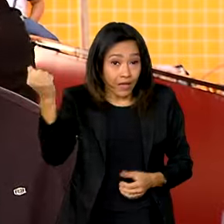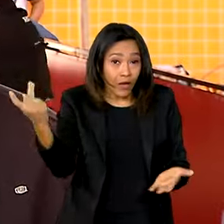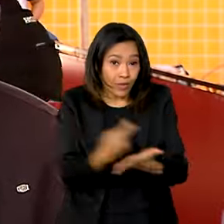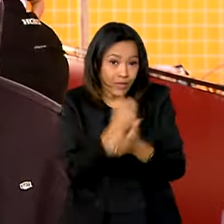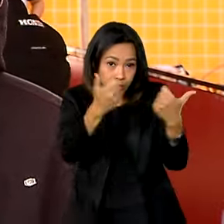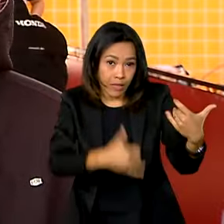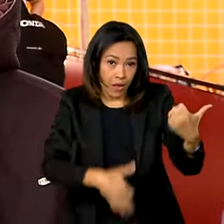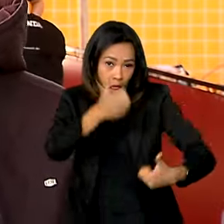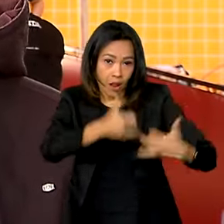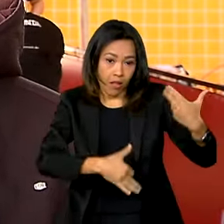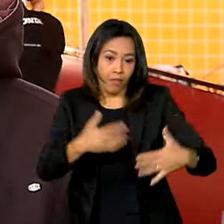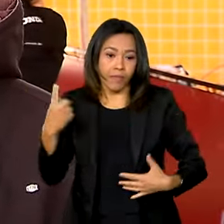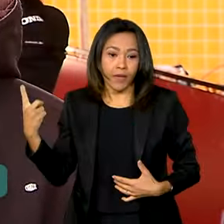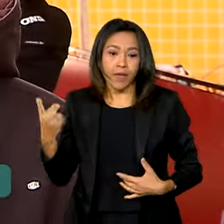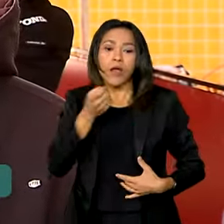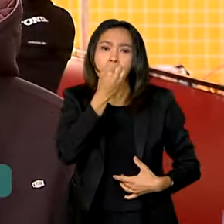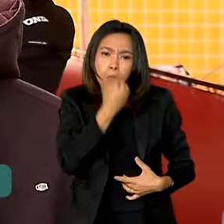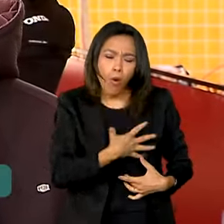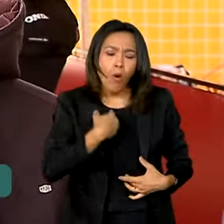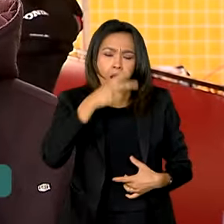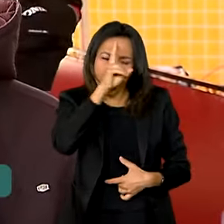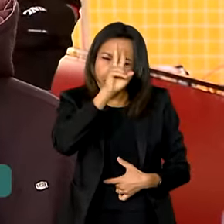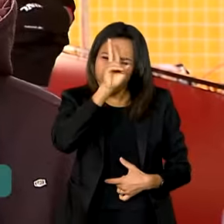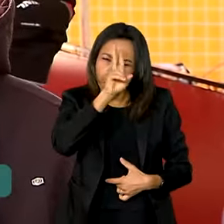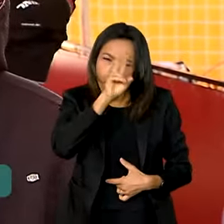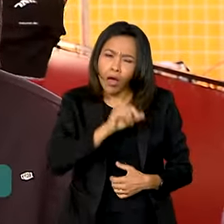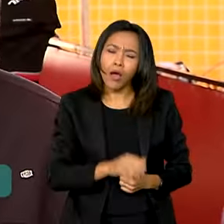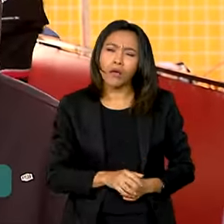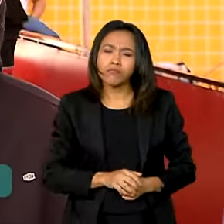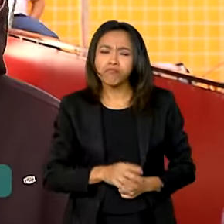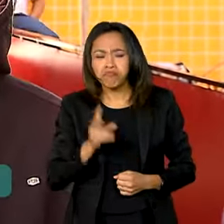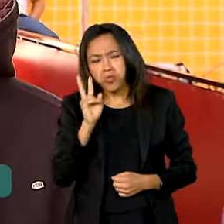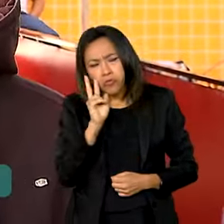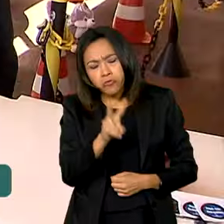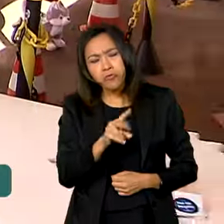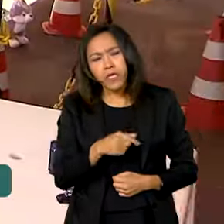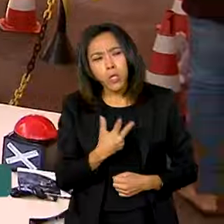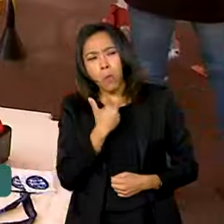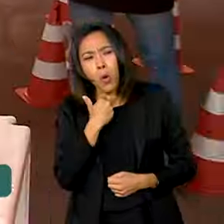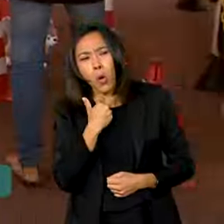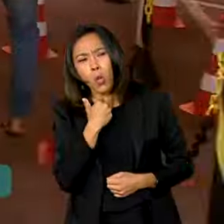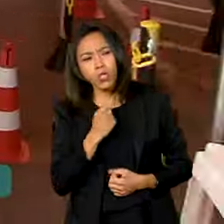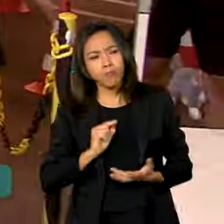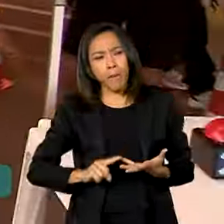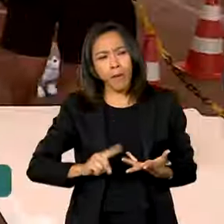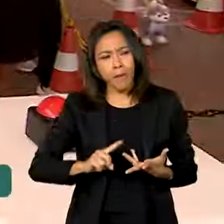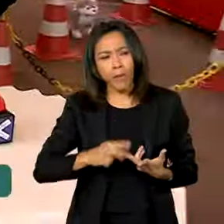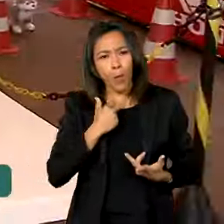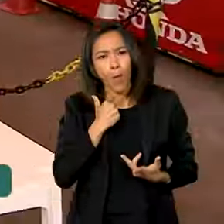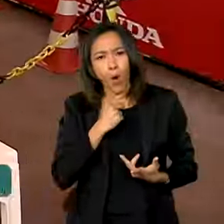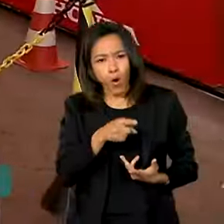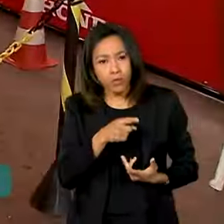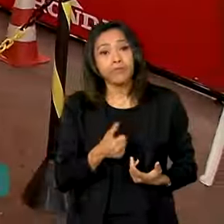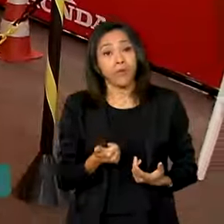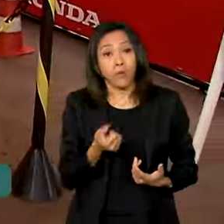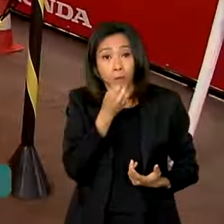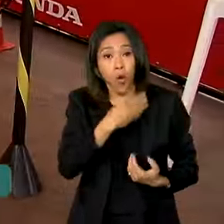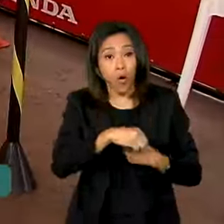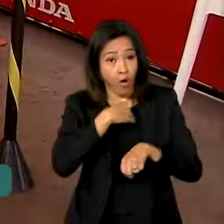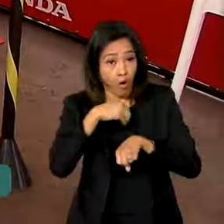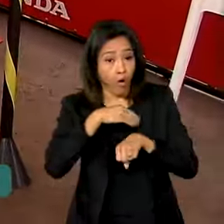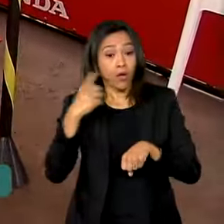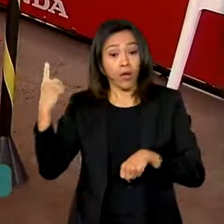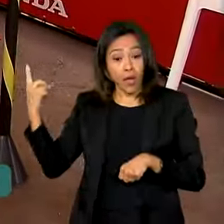bom relembrar, sempre bom a gente ver exemplos do que a gente pode ou não fazer. A atividade educativa é realizada em um